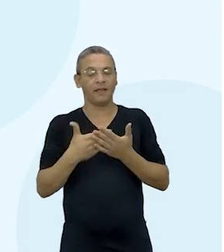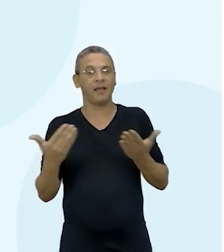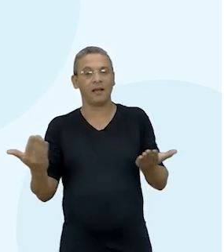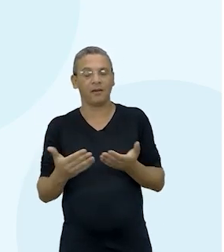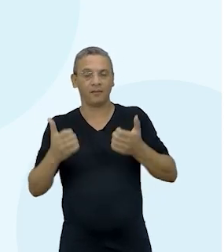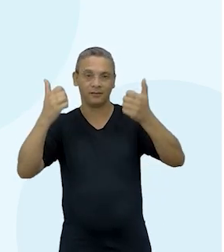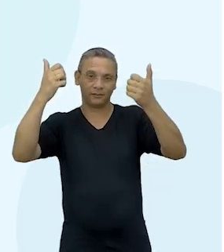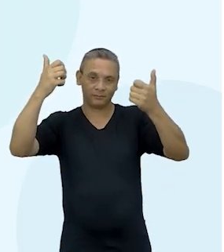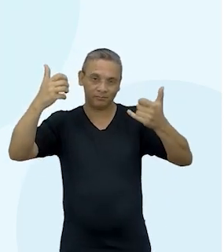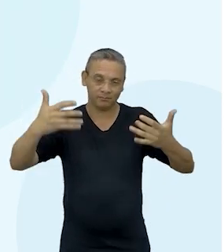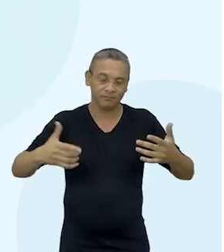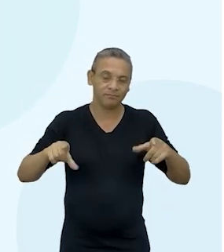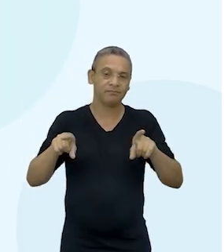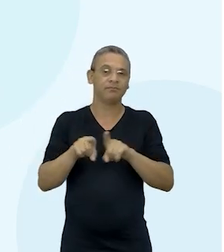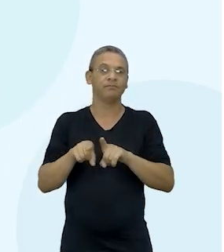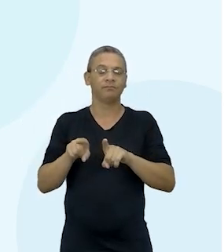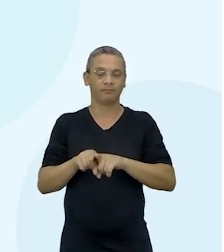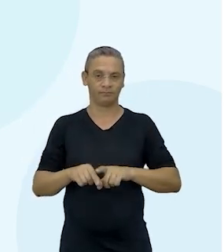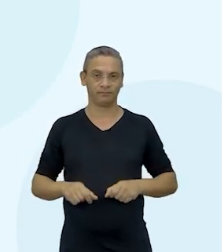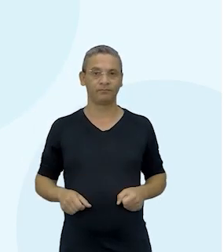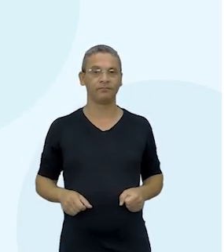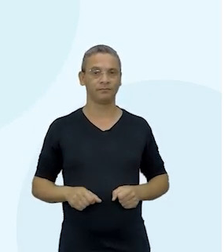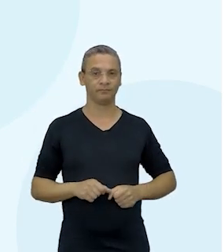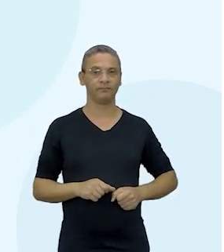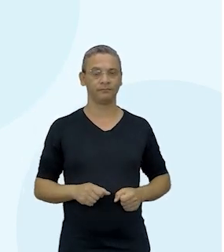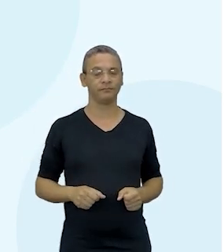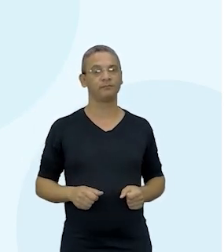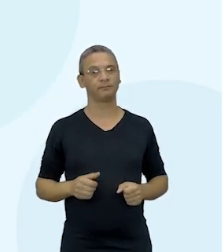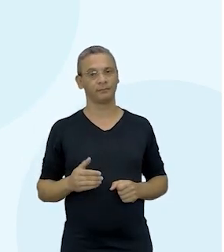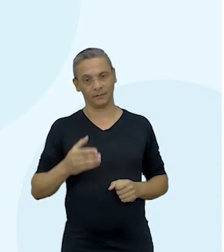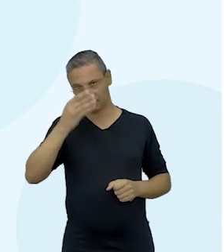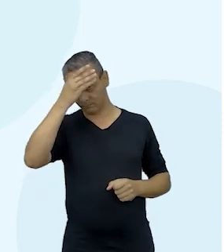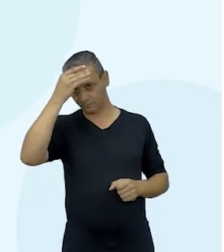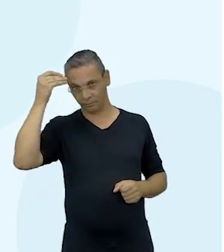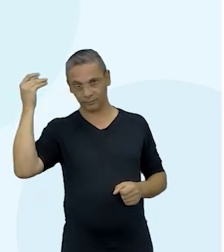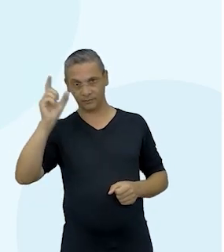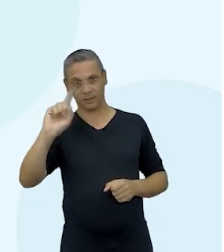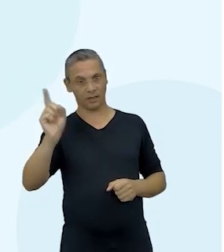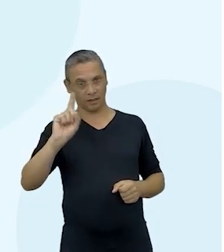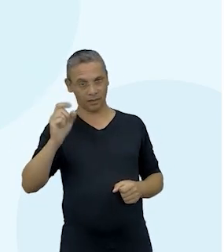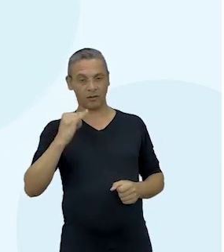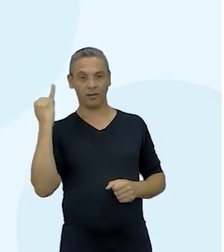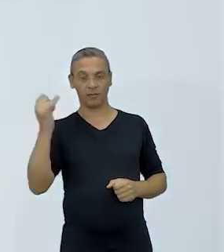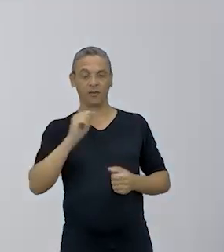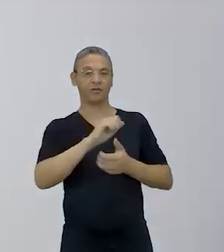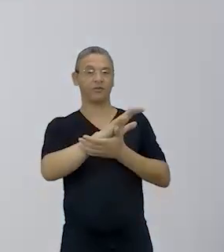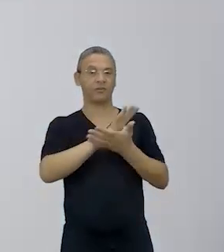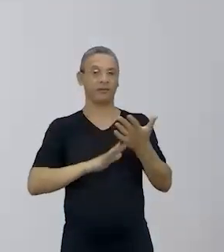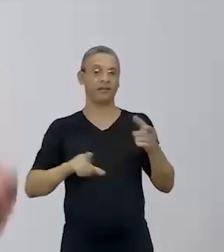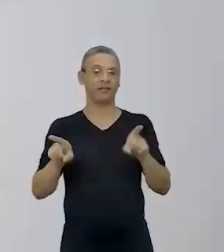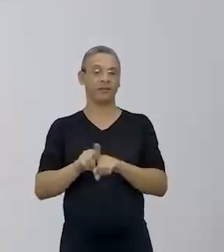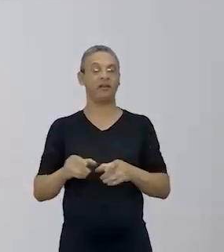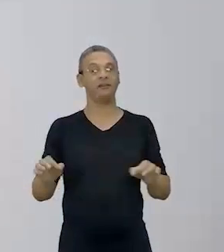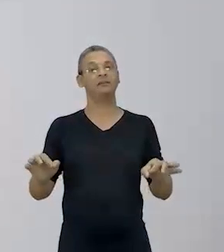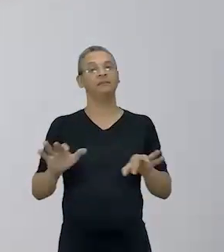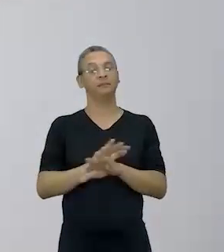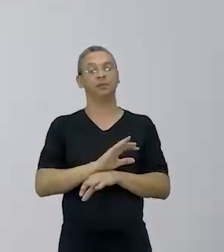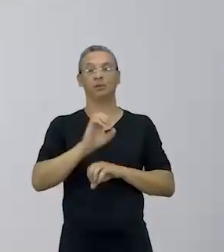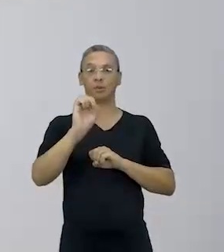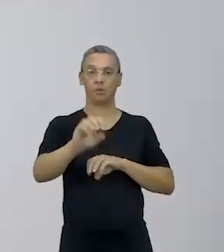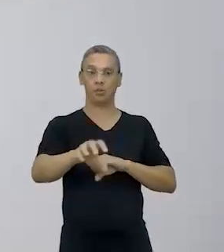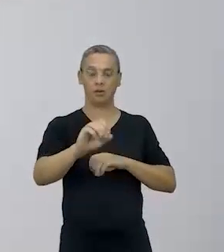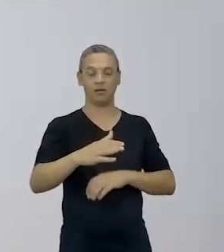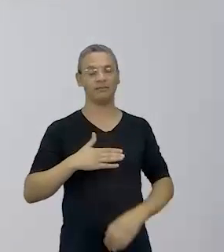construção sustentável para consultas posteriores. Não se esqueça de executar a tarefa. E a gente vai chegando ao final.